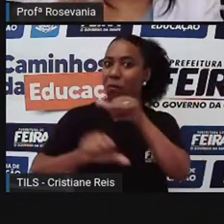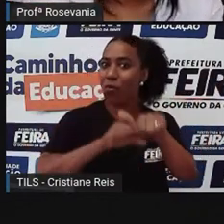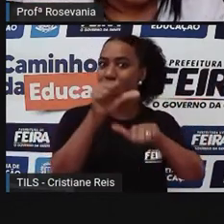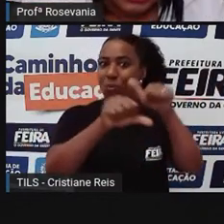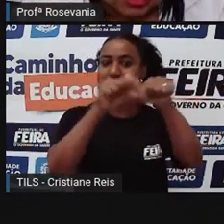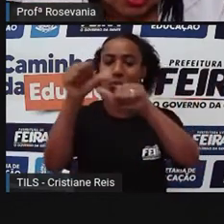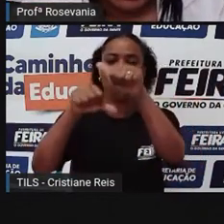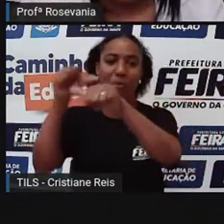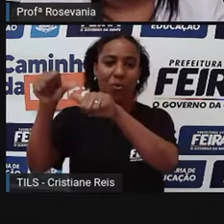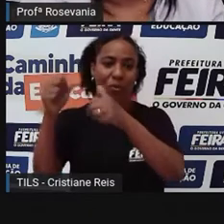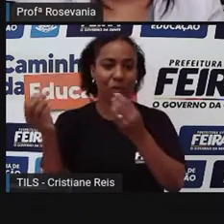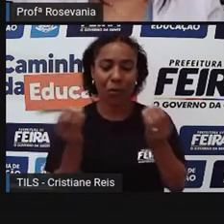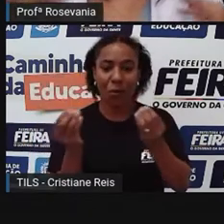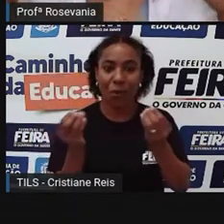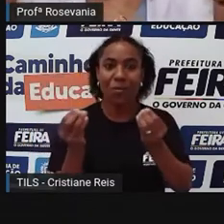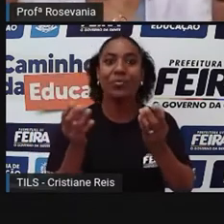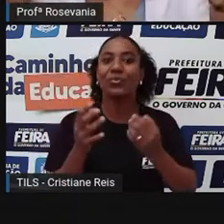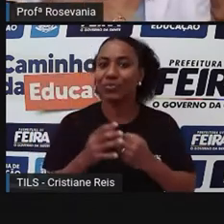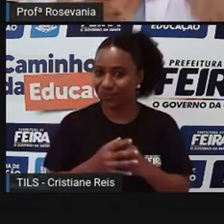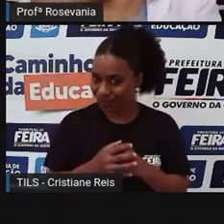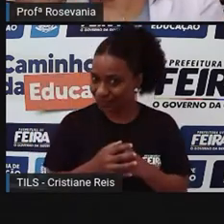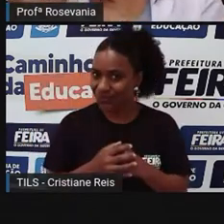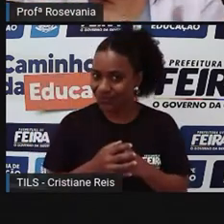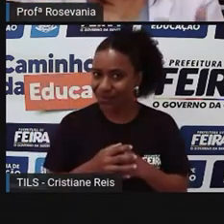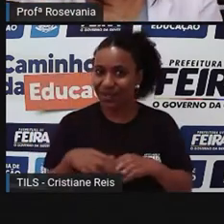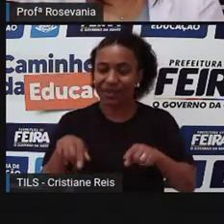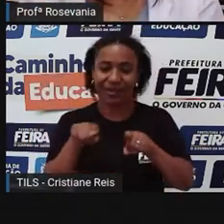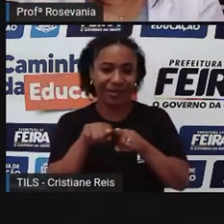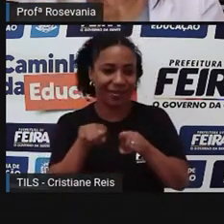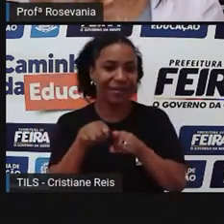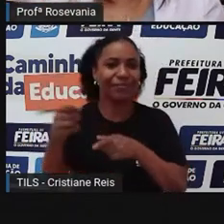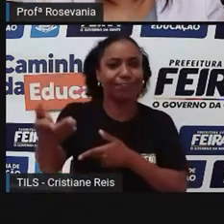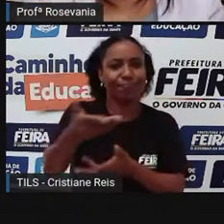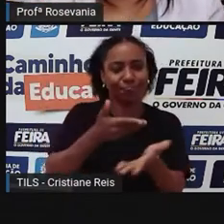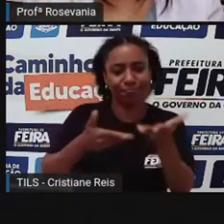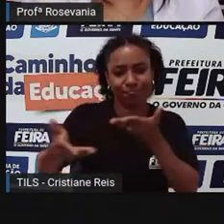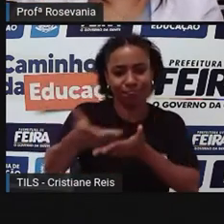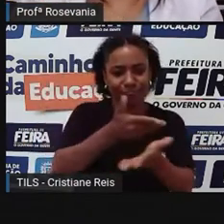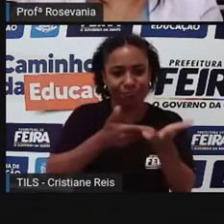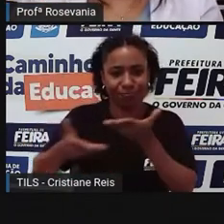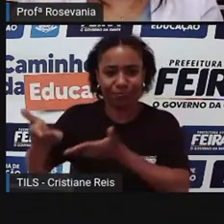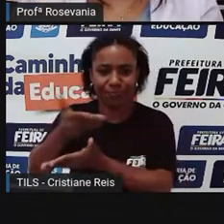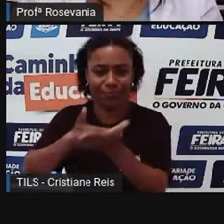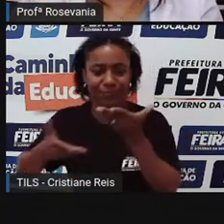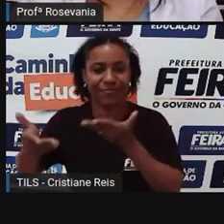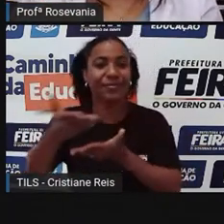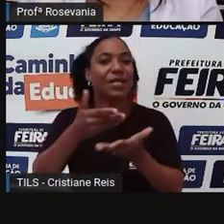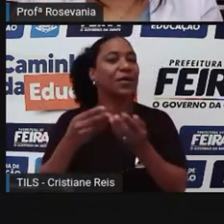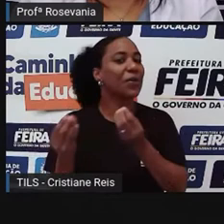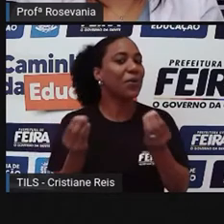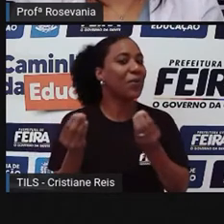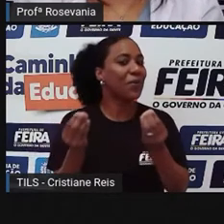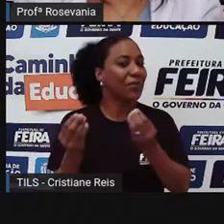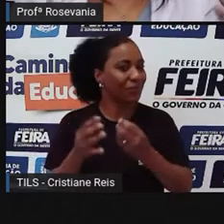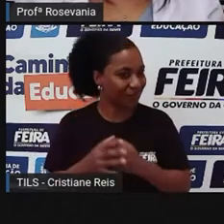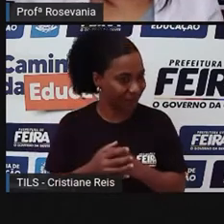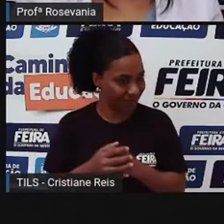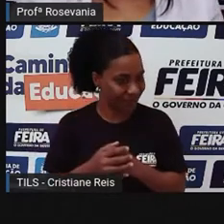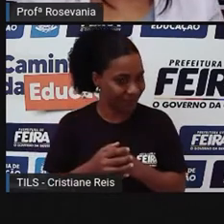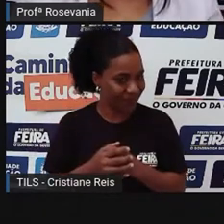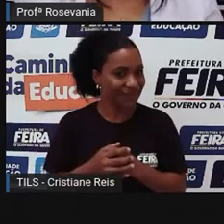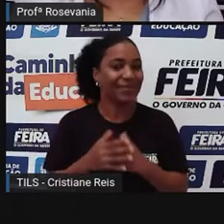estabelecendo mudanças, foi se relacionando com esse meio natural que a gente tem aqui para